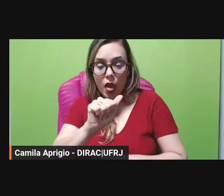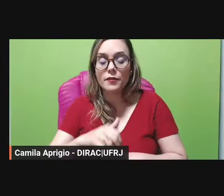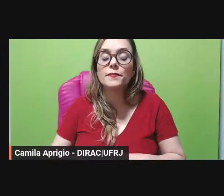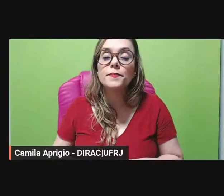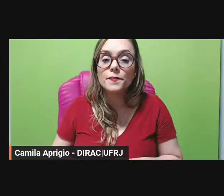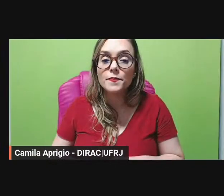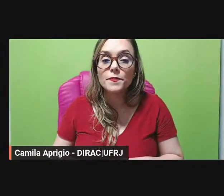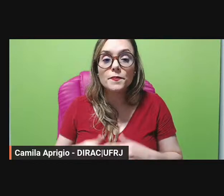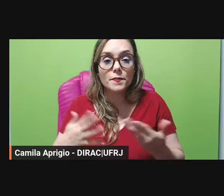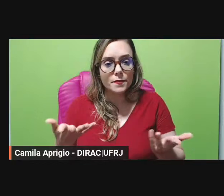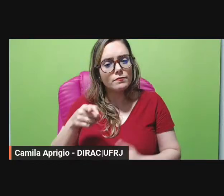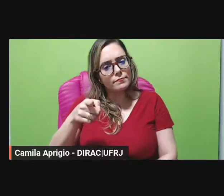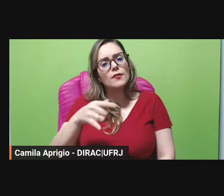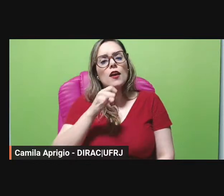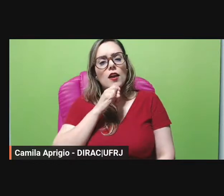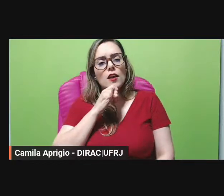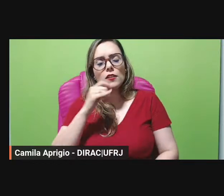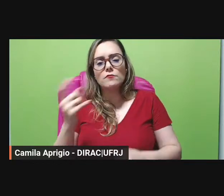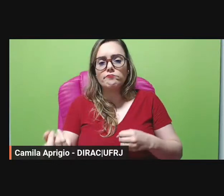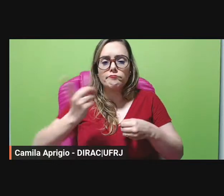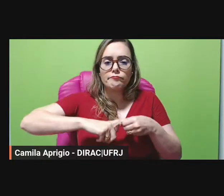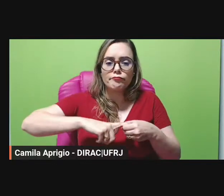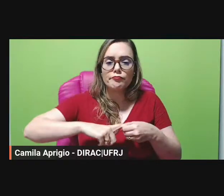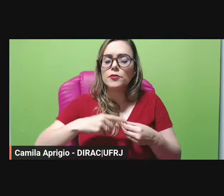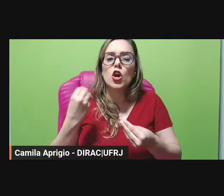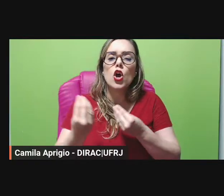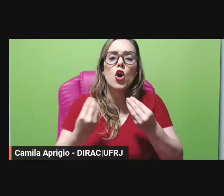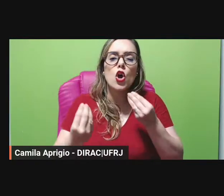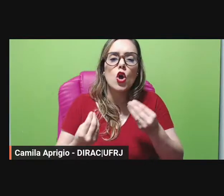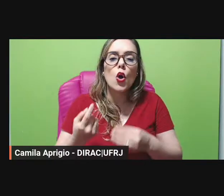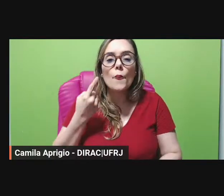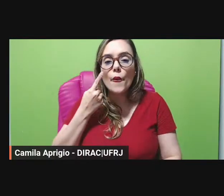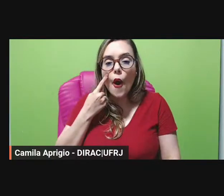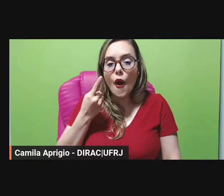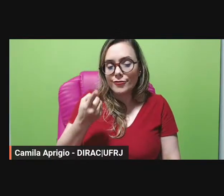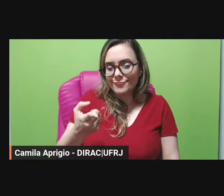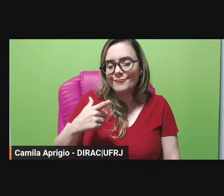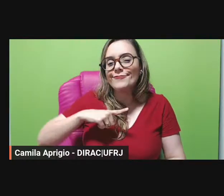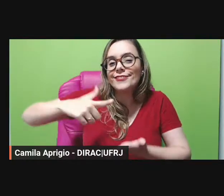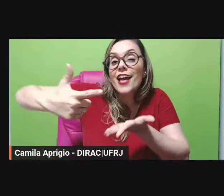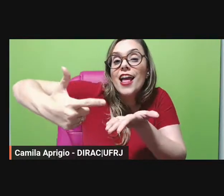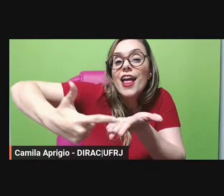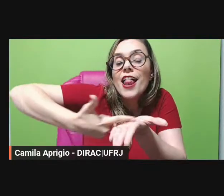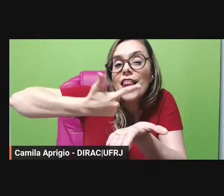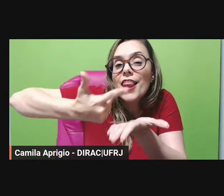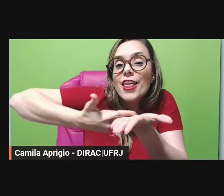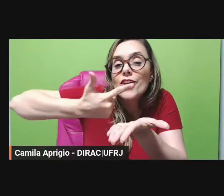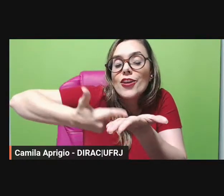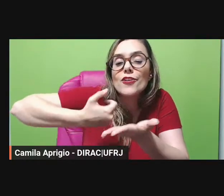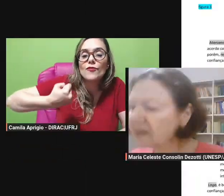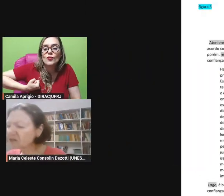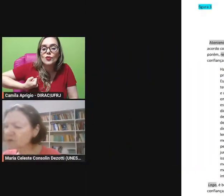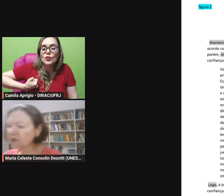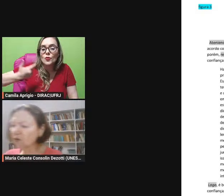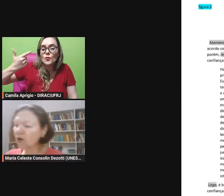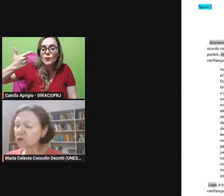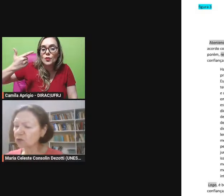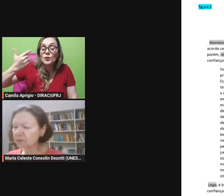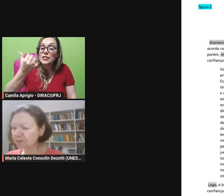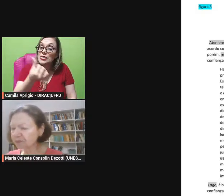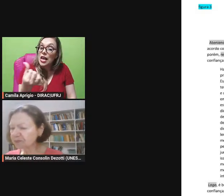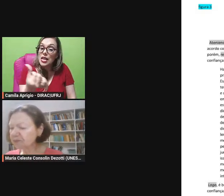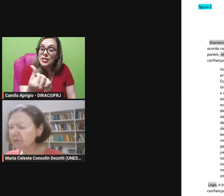vocês uma passagem do Heródoto né que está lá no livro no livro 2 no livro 6 do